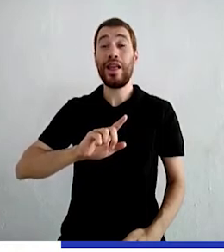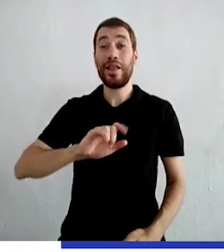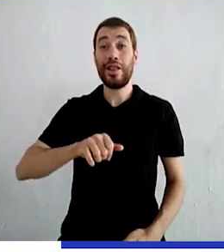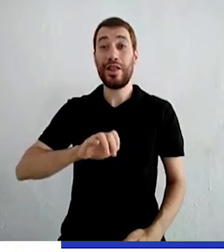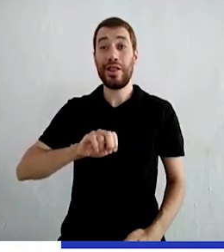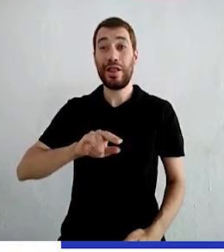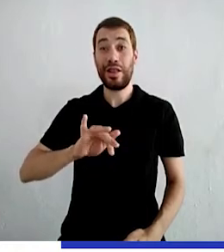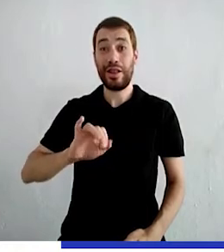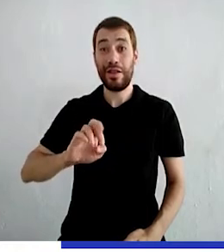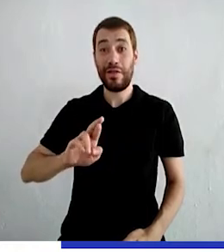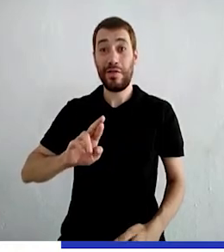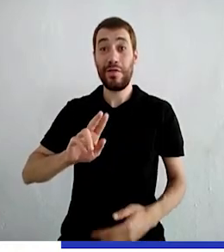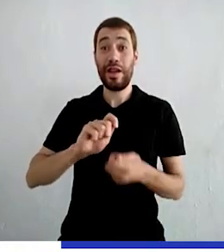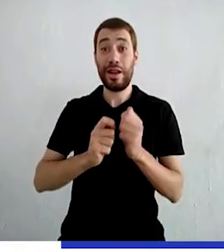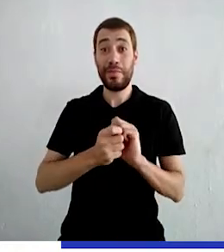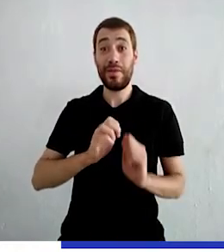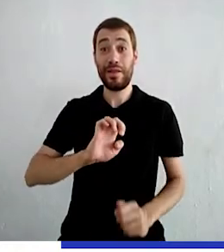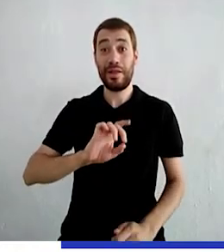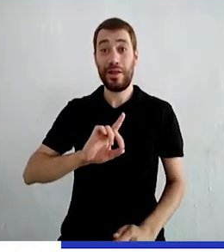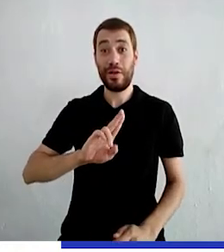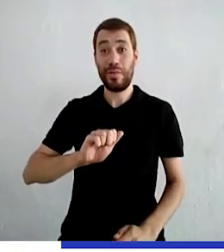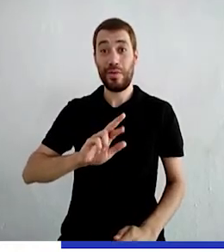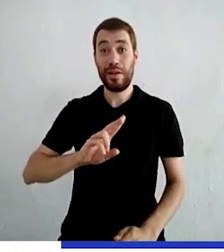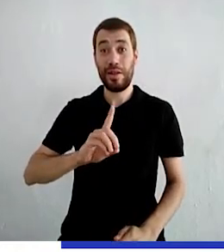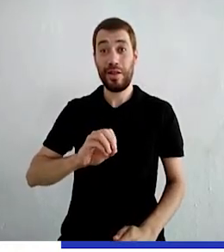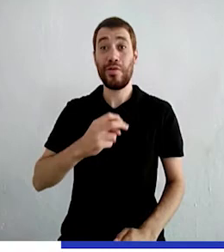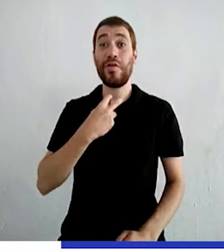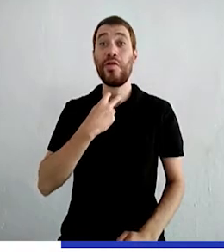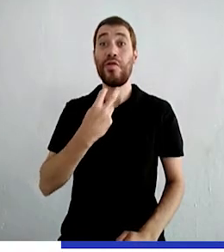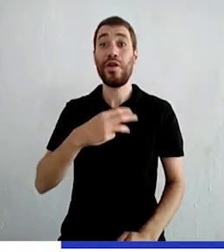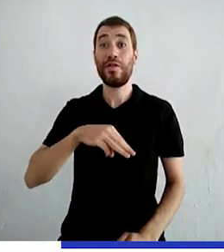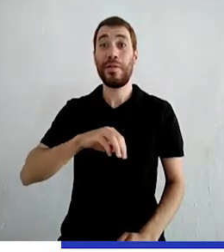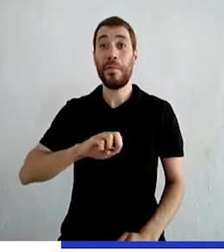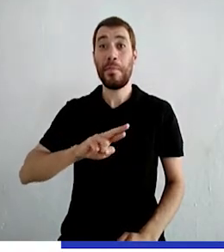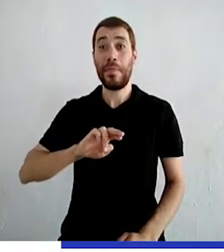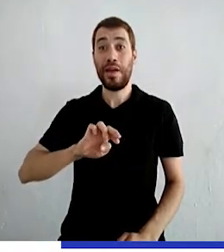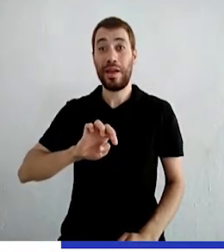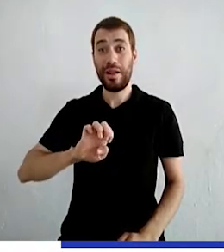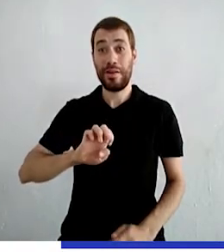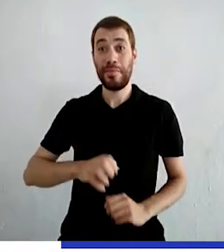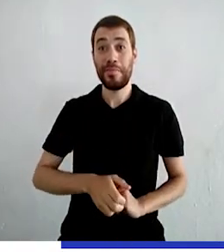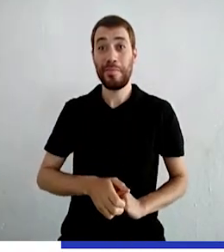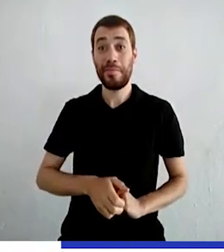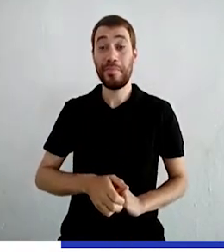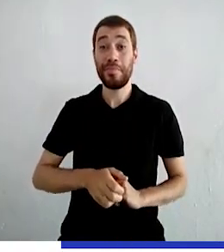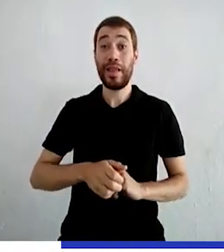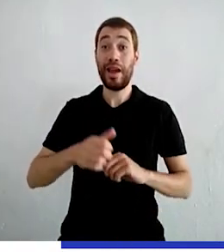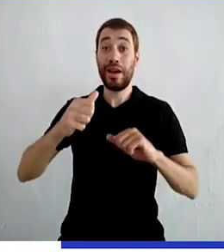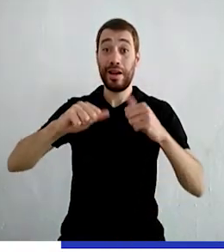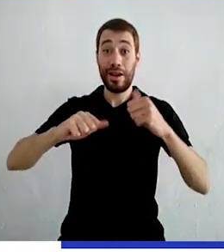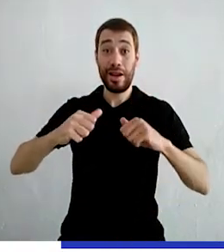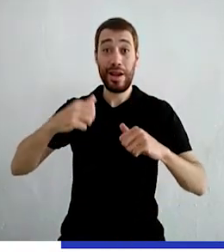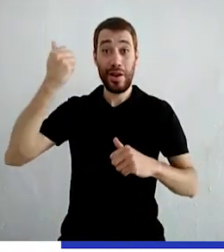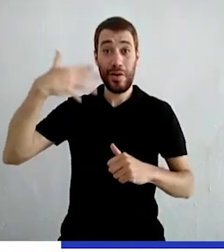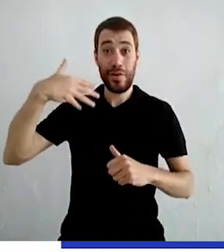Júnior e da Jennifer. A adaptação é de Eduardo Bartolomeu e a voz é de Meire